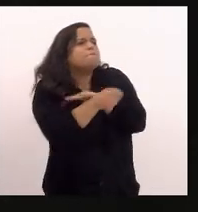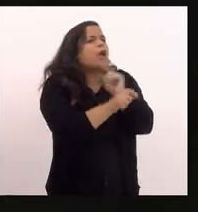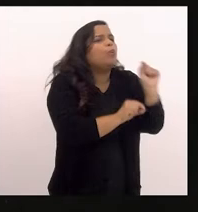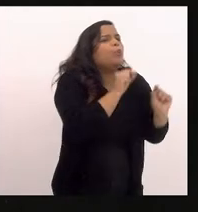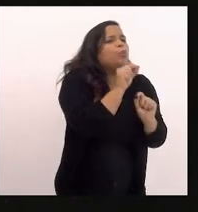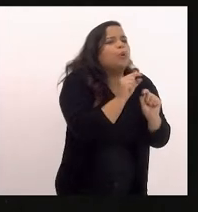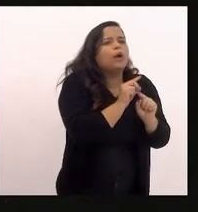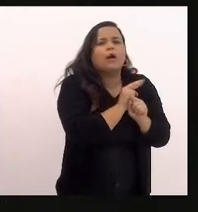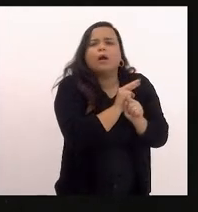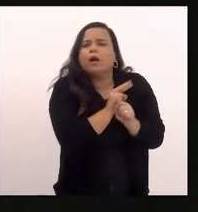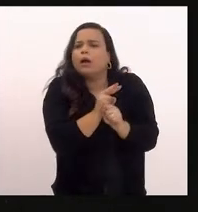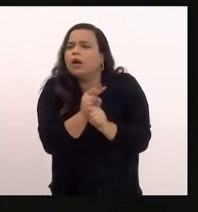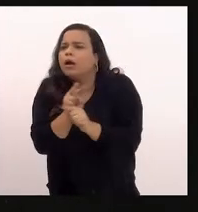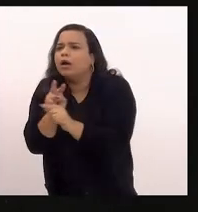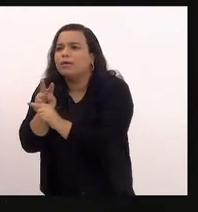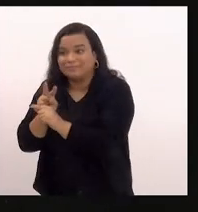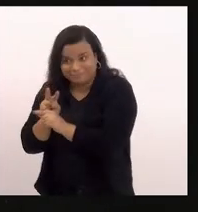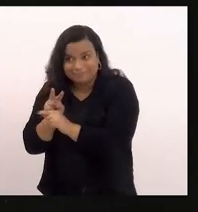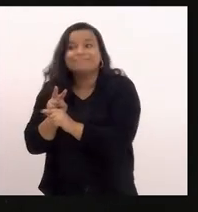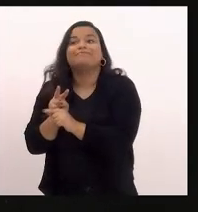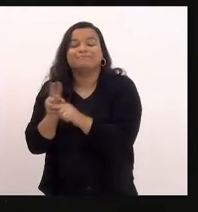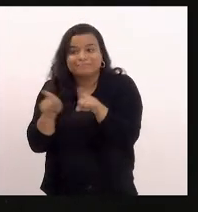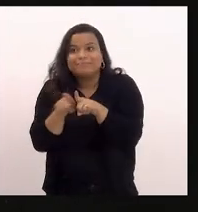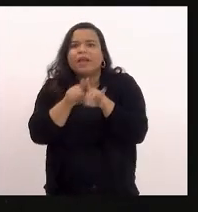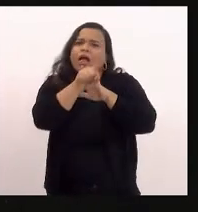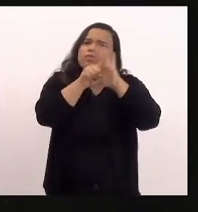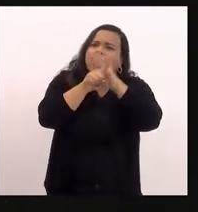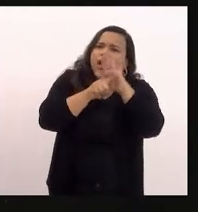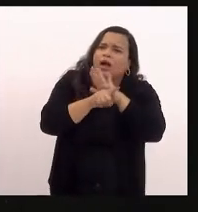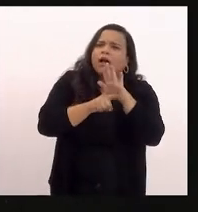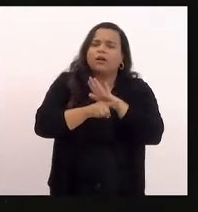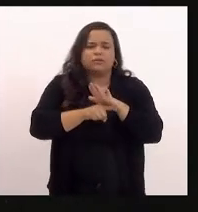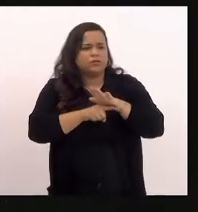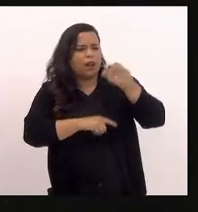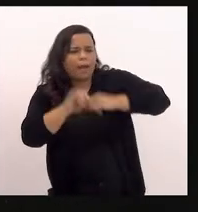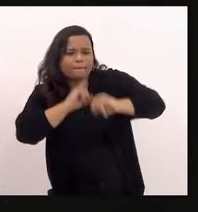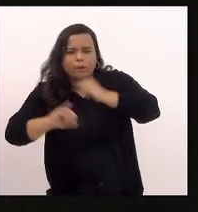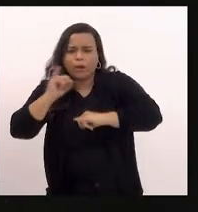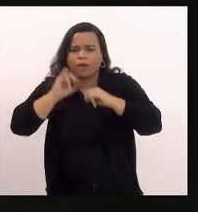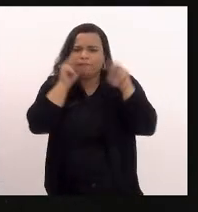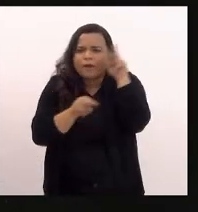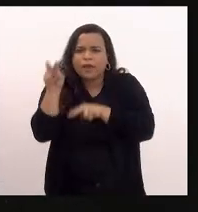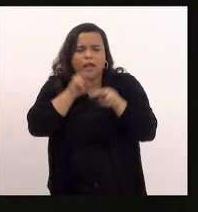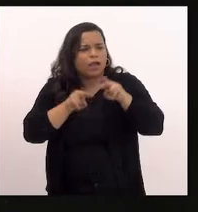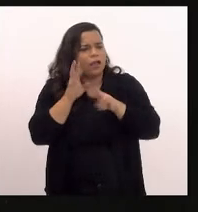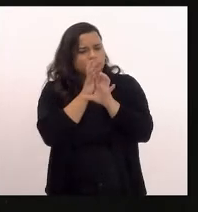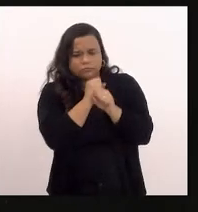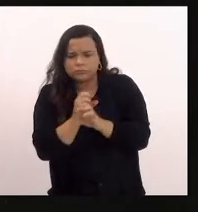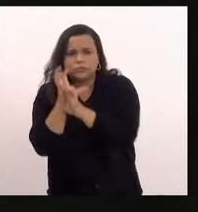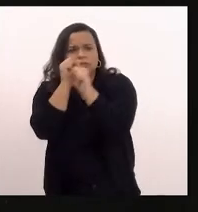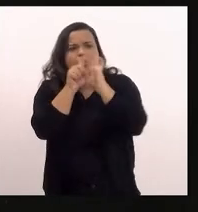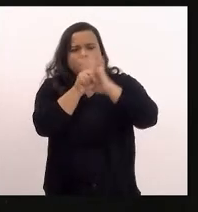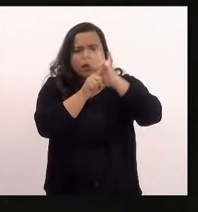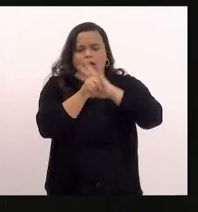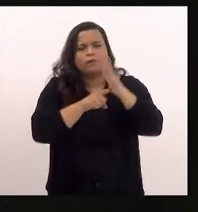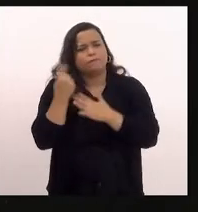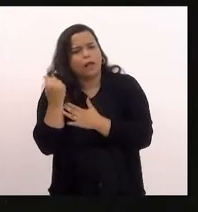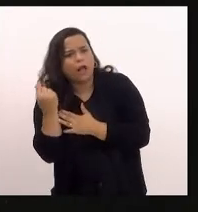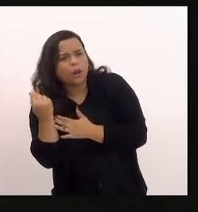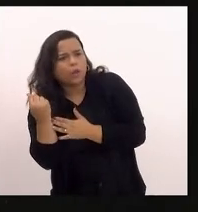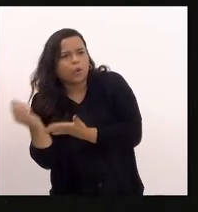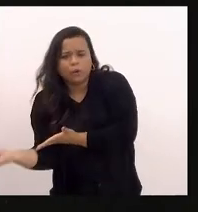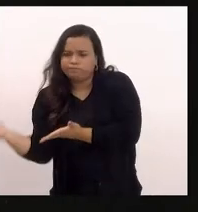através de uma boa análise de um laboratório de investigação de valores